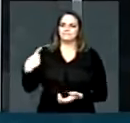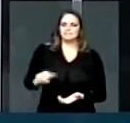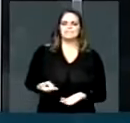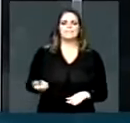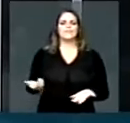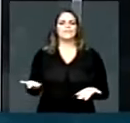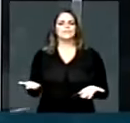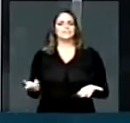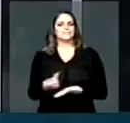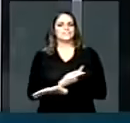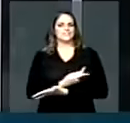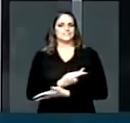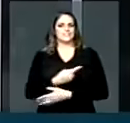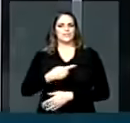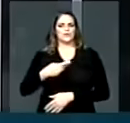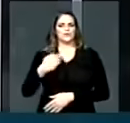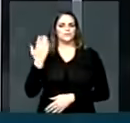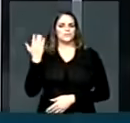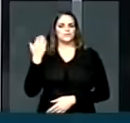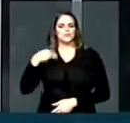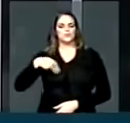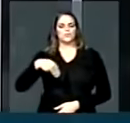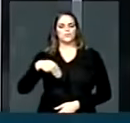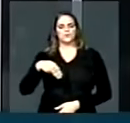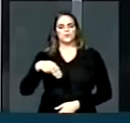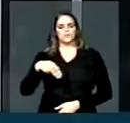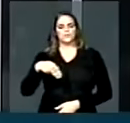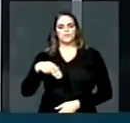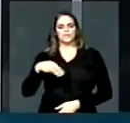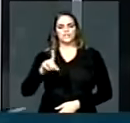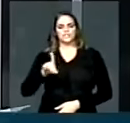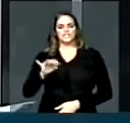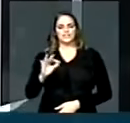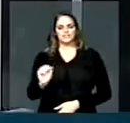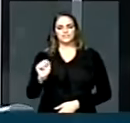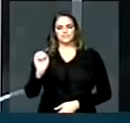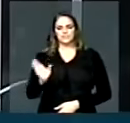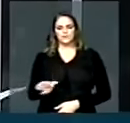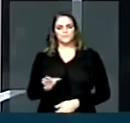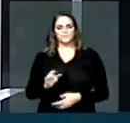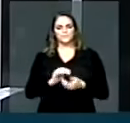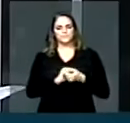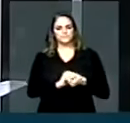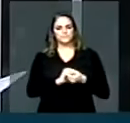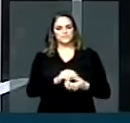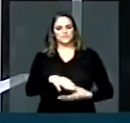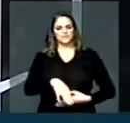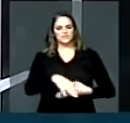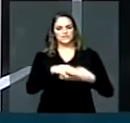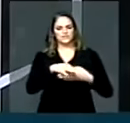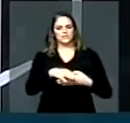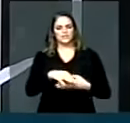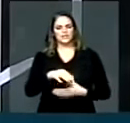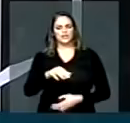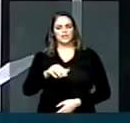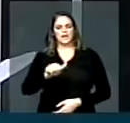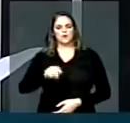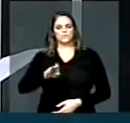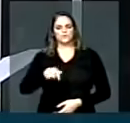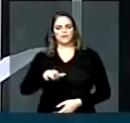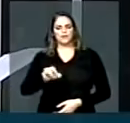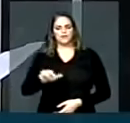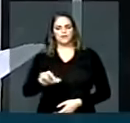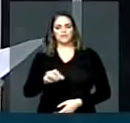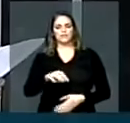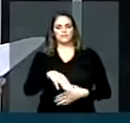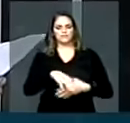qual eu quero, de antemão, parabenizar mais uma vez a iniciativa do deputado Beto Albuquerque, grande líder do PSB nesta casa, deixo